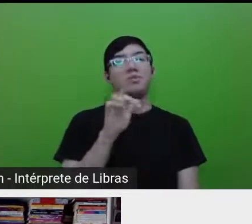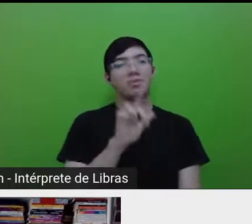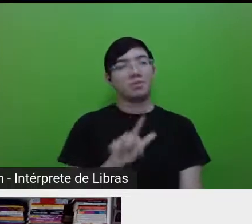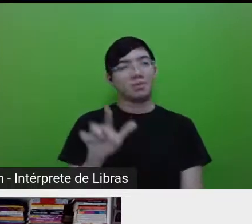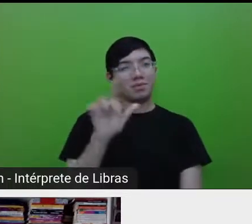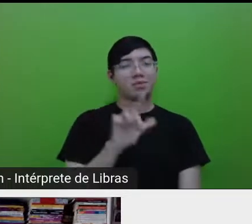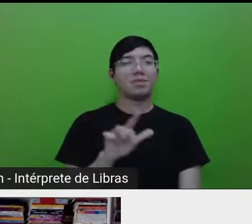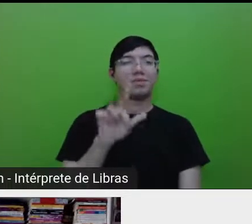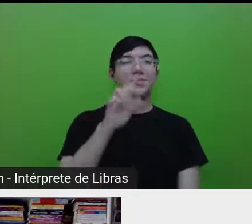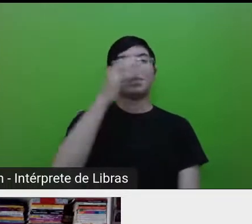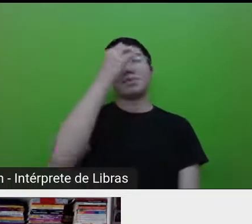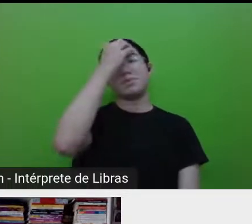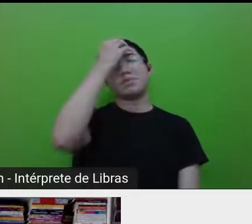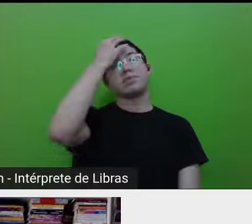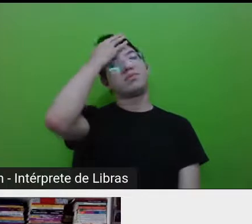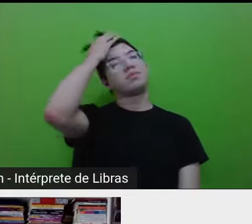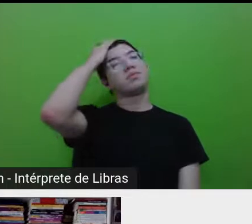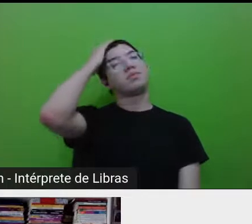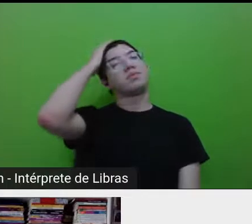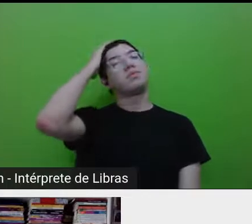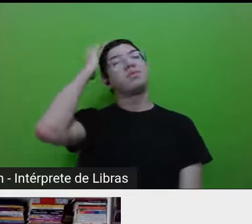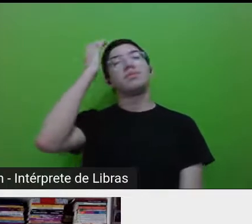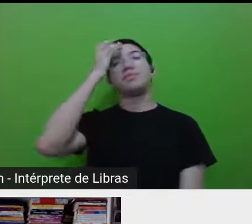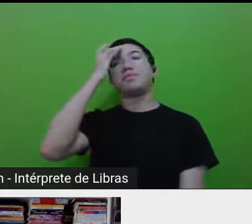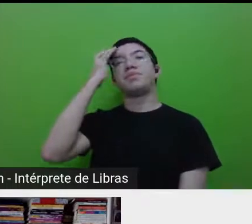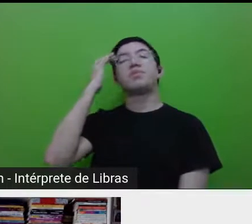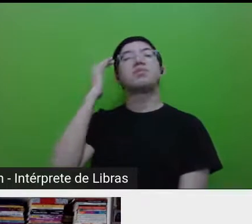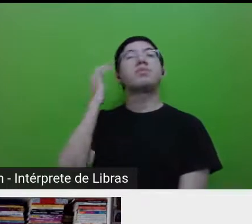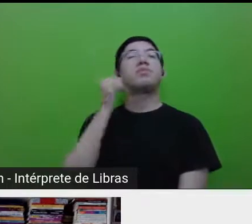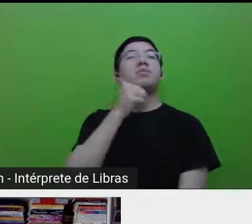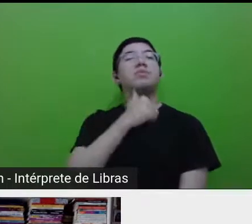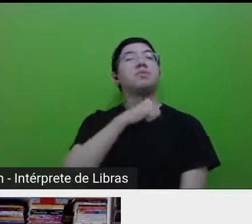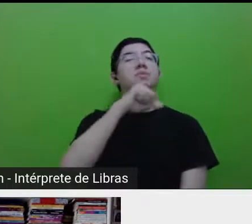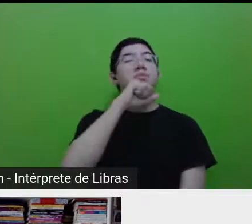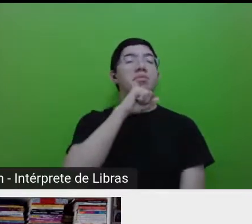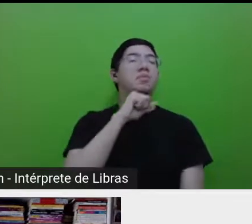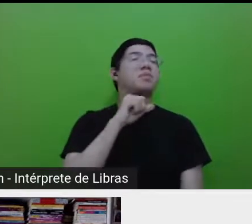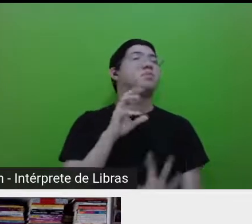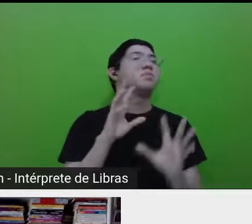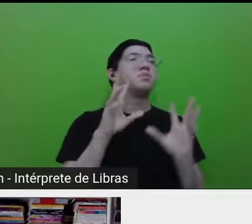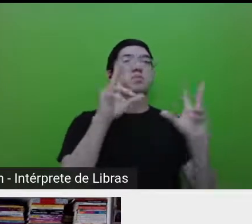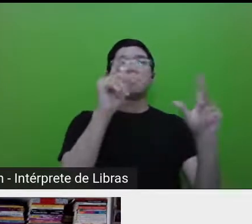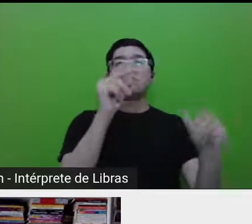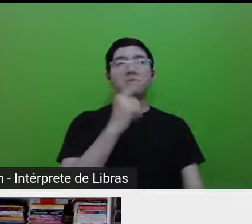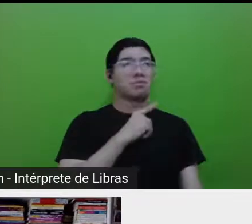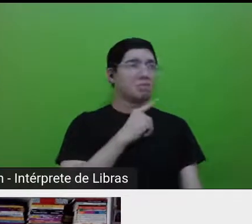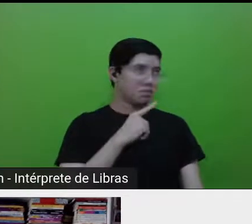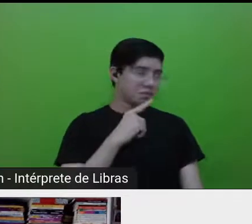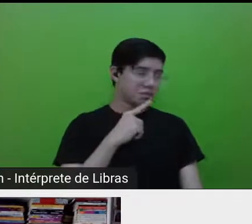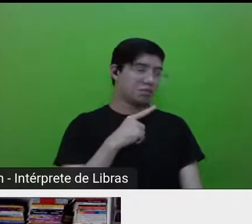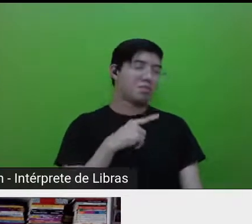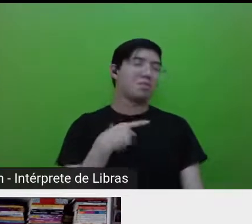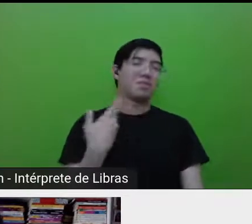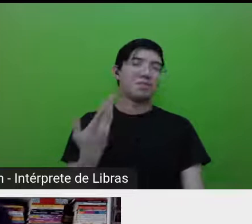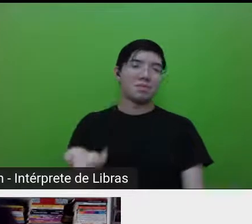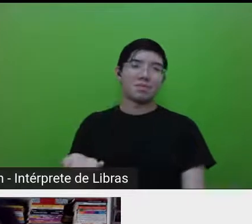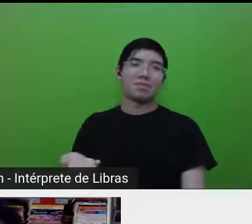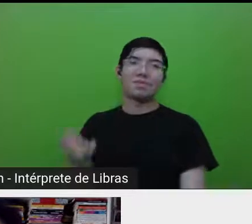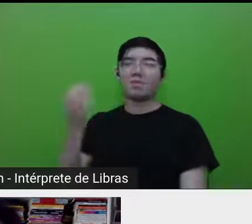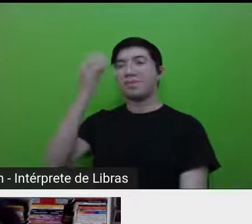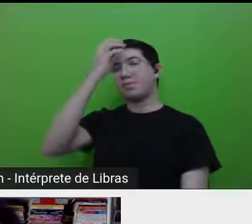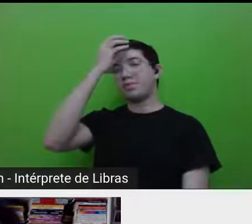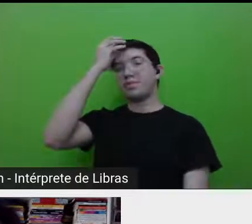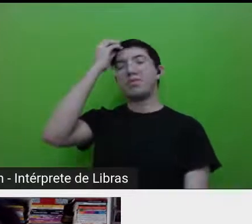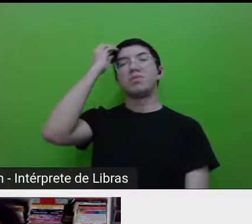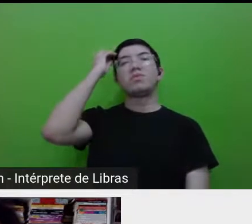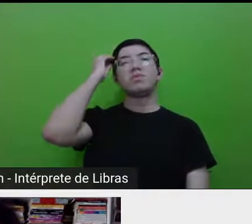mãe todo mundo tem ou teve, conhecendo ou não. É impressionante, né? Então, é um tema muito,